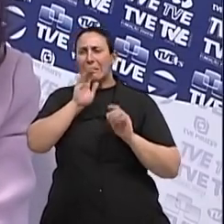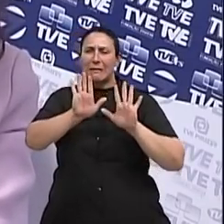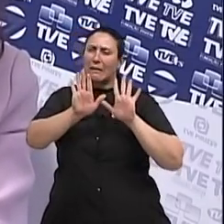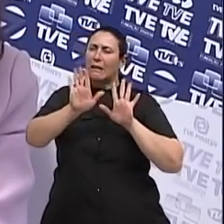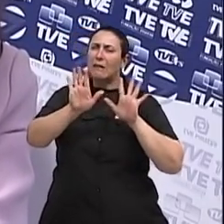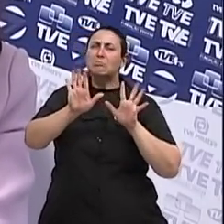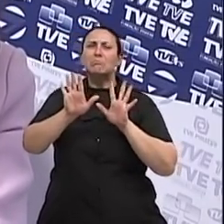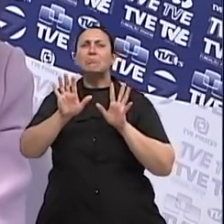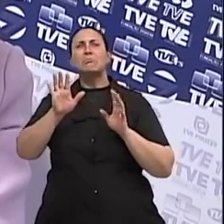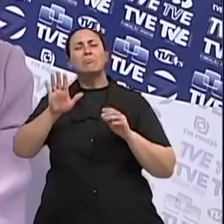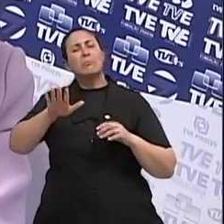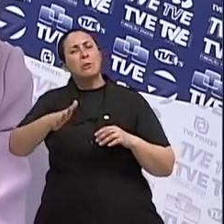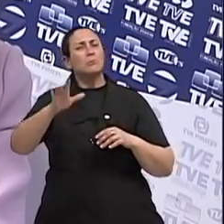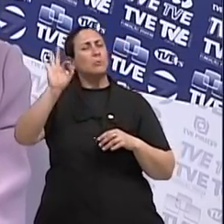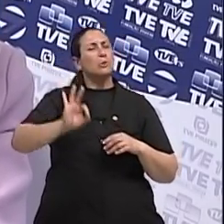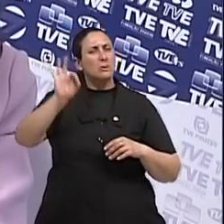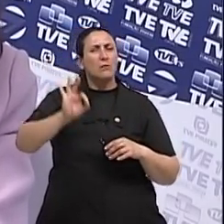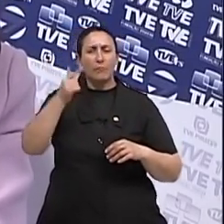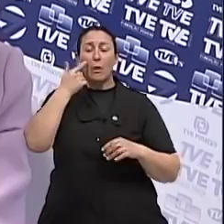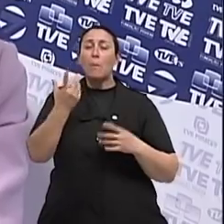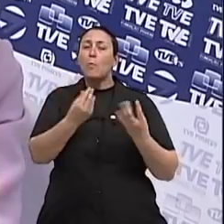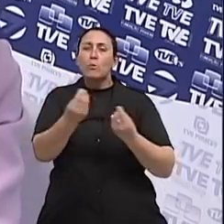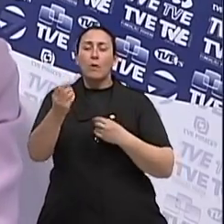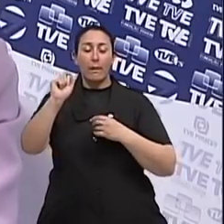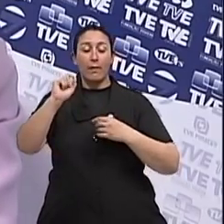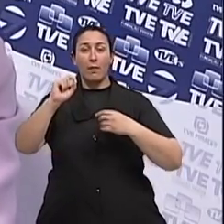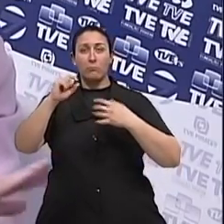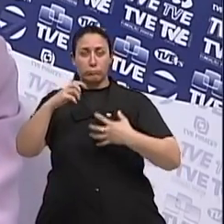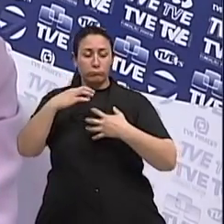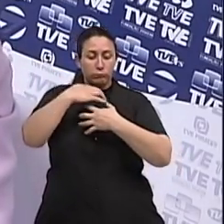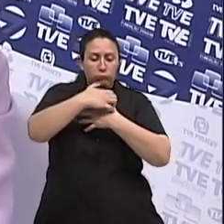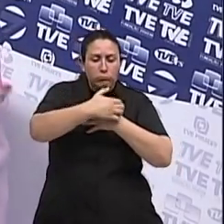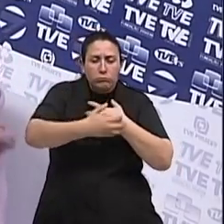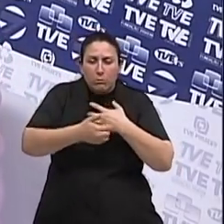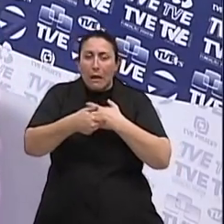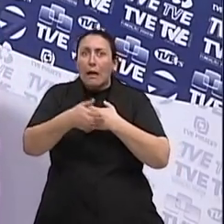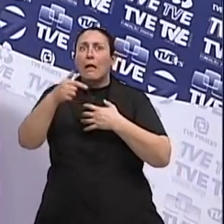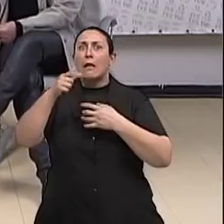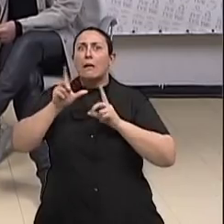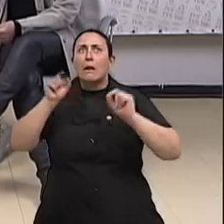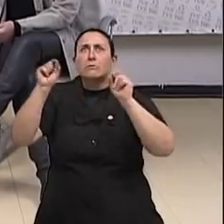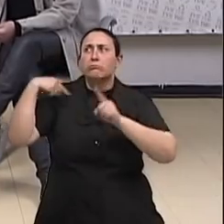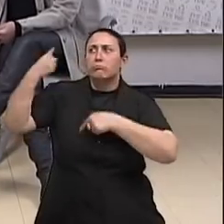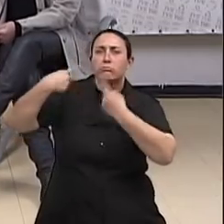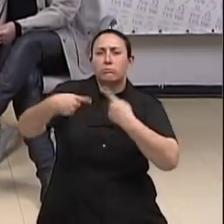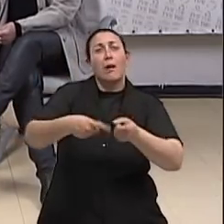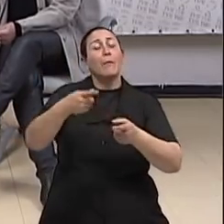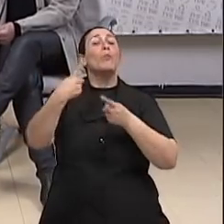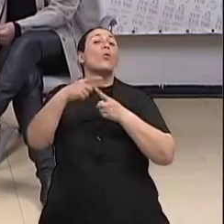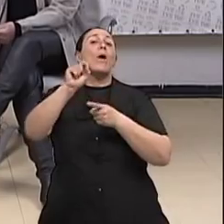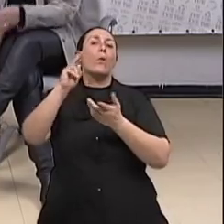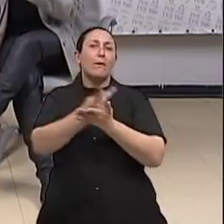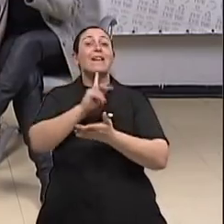pequena de tumores de mama, de cânceres de mama, são hereditários. Todo ele, como nós falamos no início do programa, são genéticos.